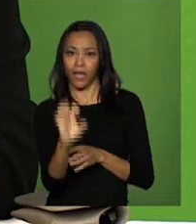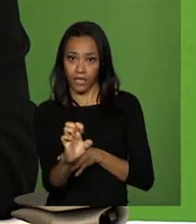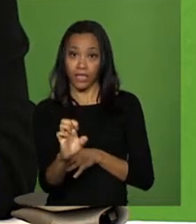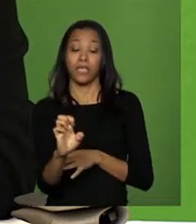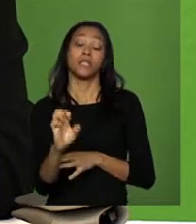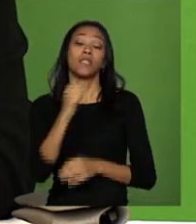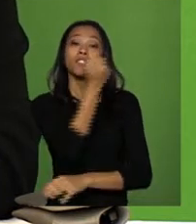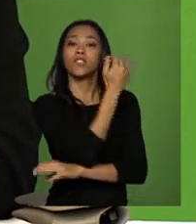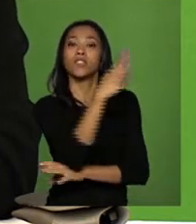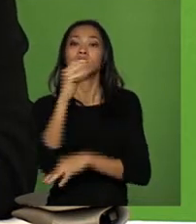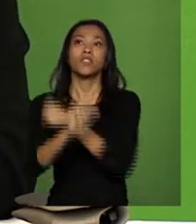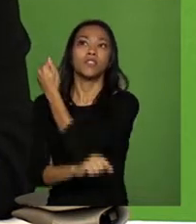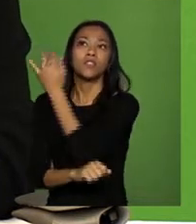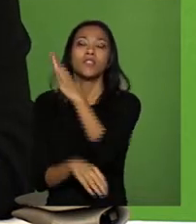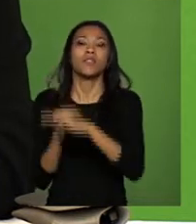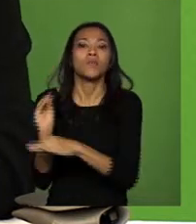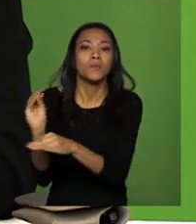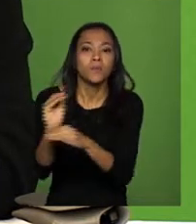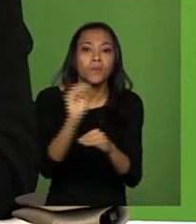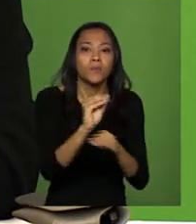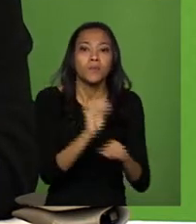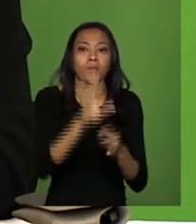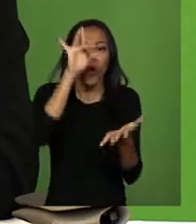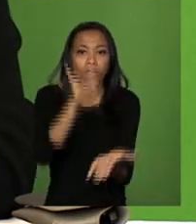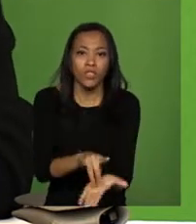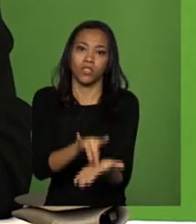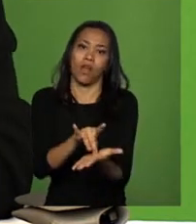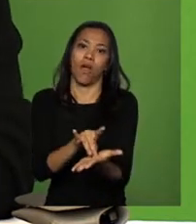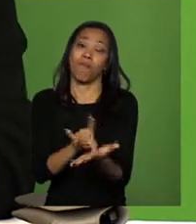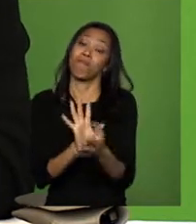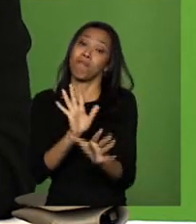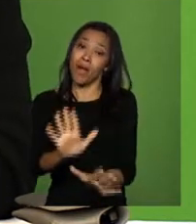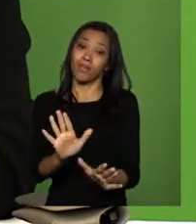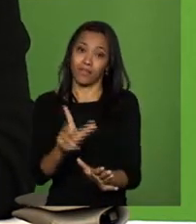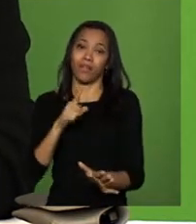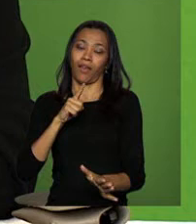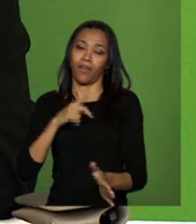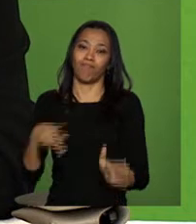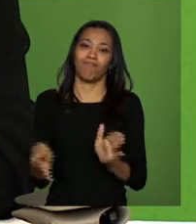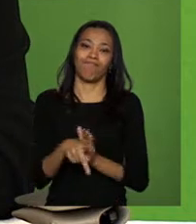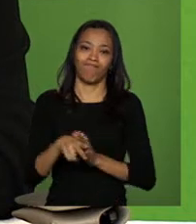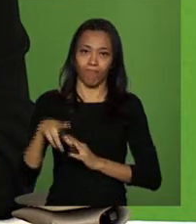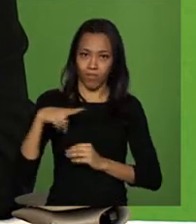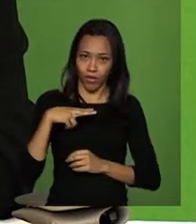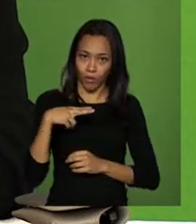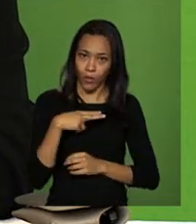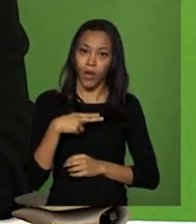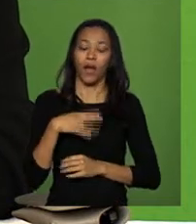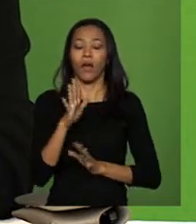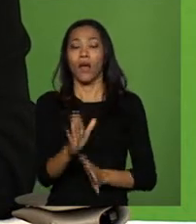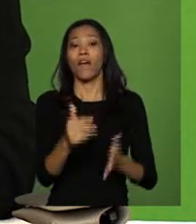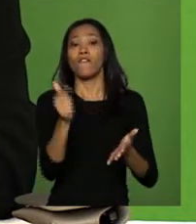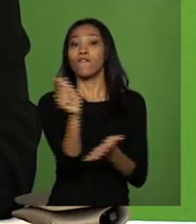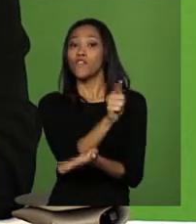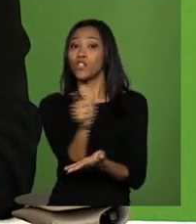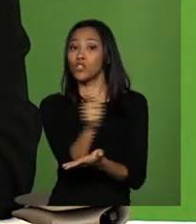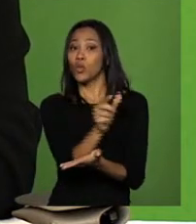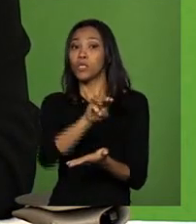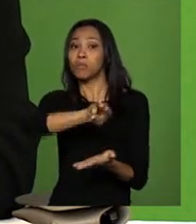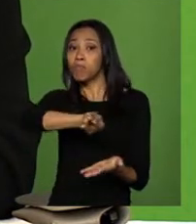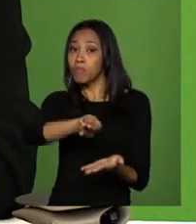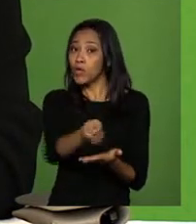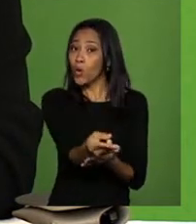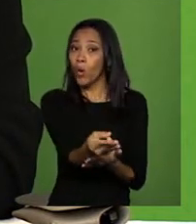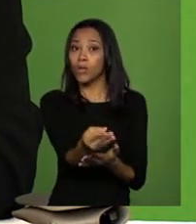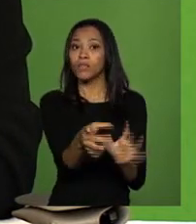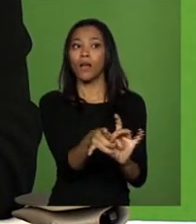nativa em propriedade privada, dos quais 22 milhões não estão sob regime nenhum